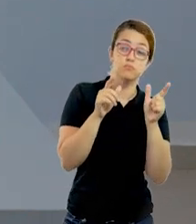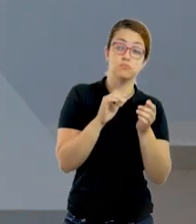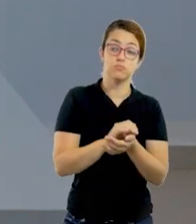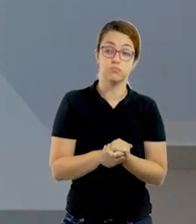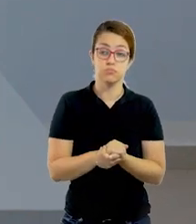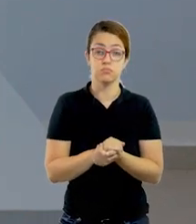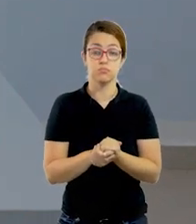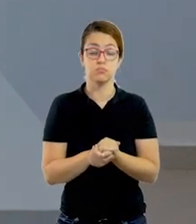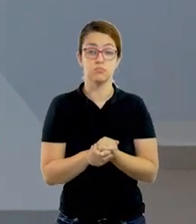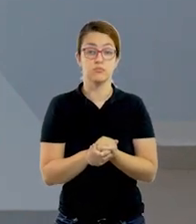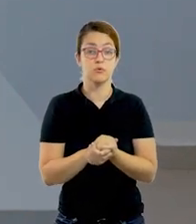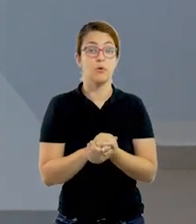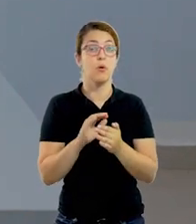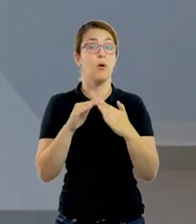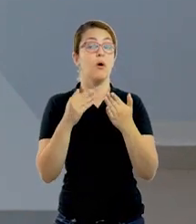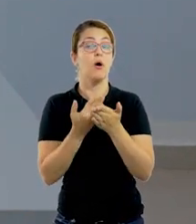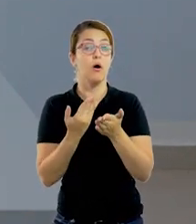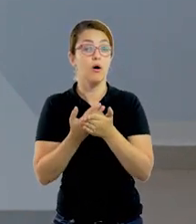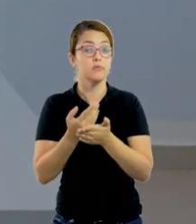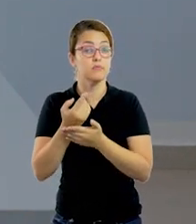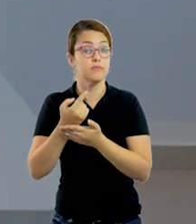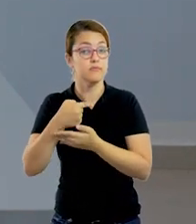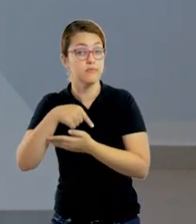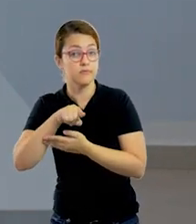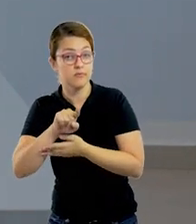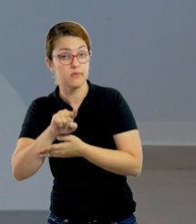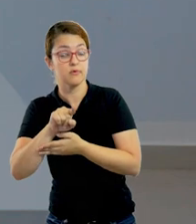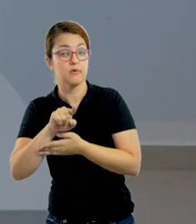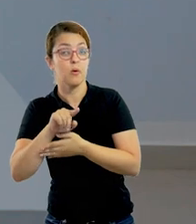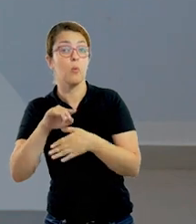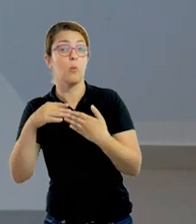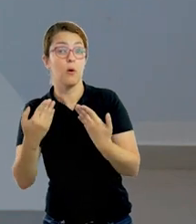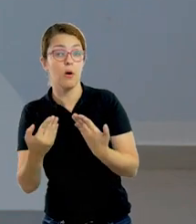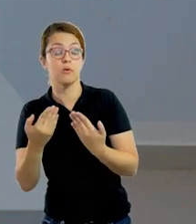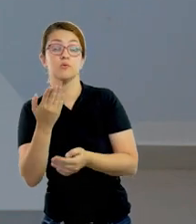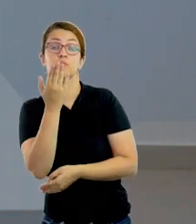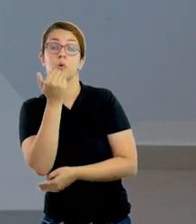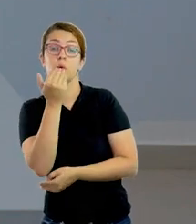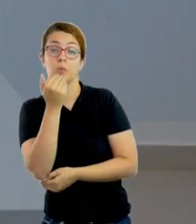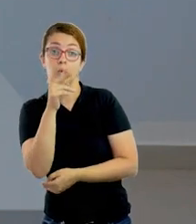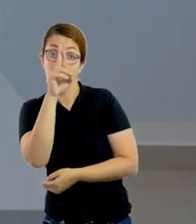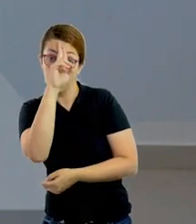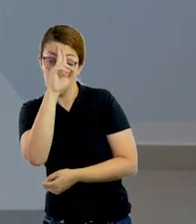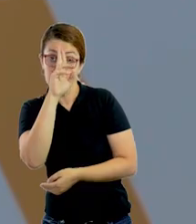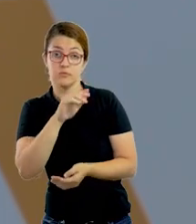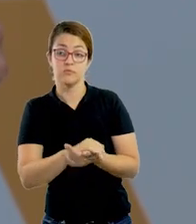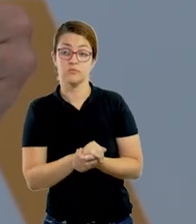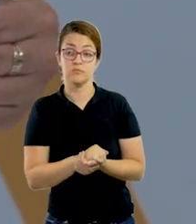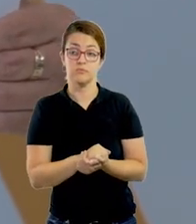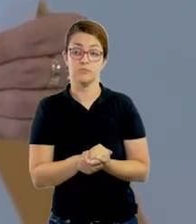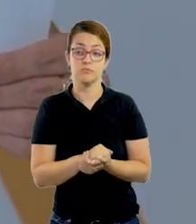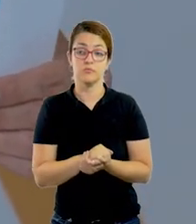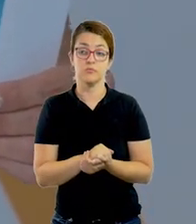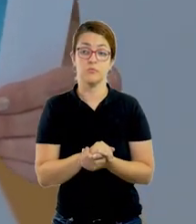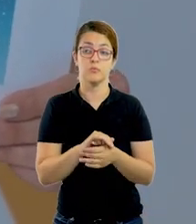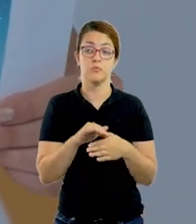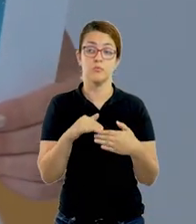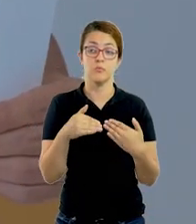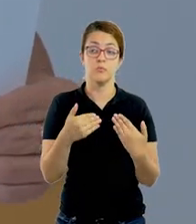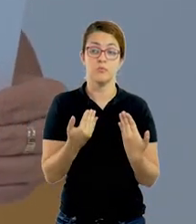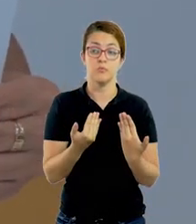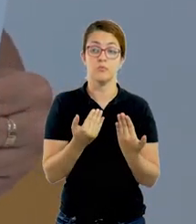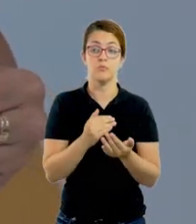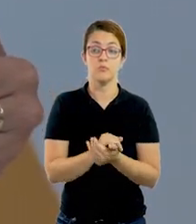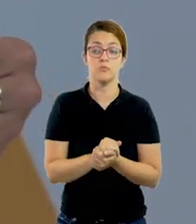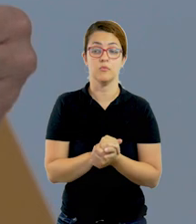acordam. Que hora que vocês go to school, vão para a escola. Que horas que vocês have lunch. Que horas que vocês play